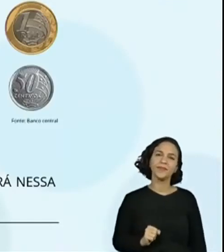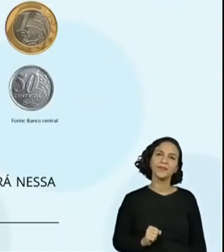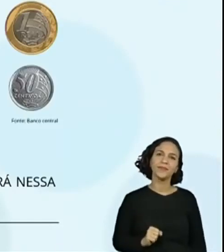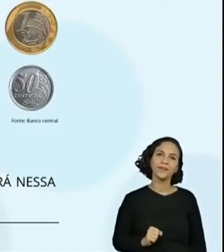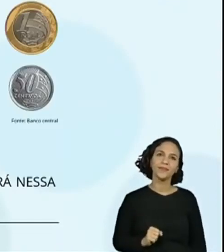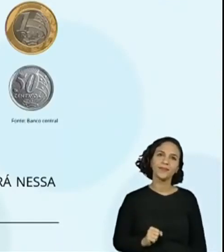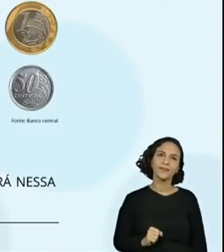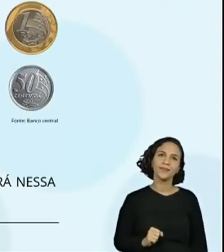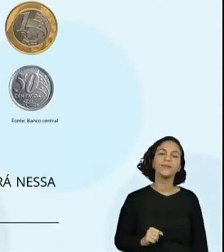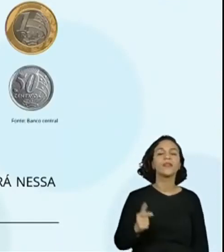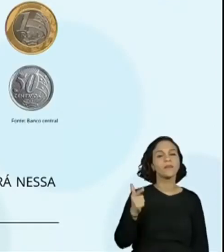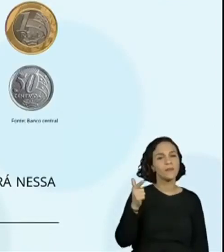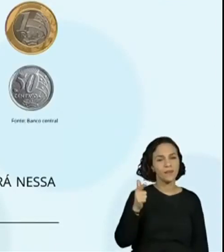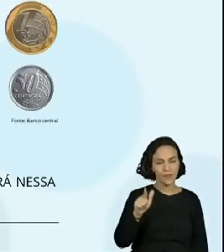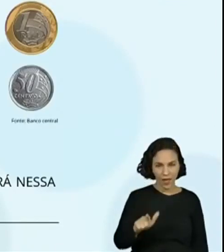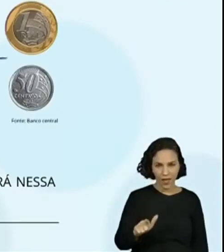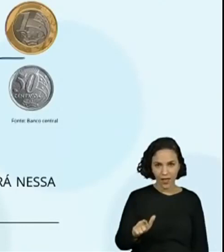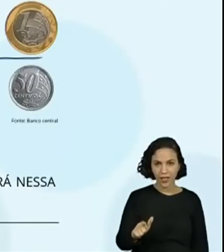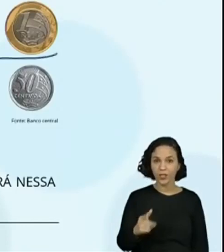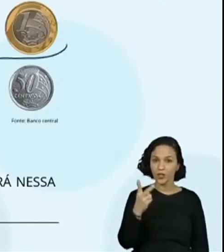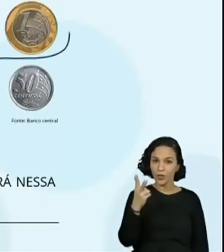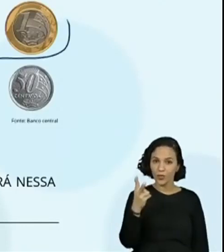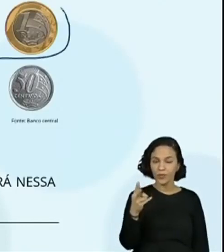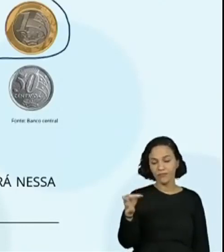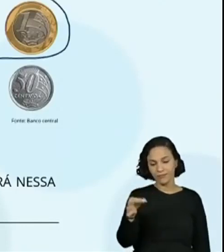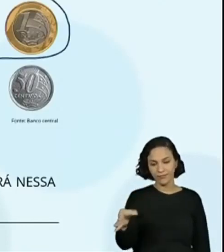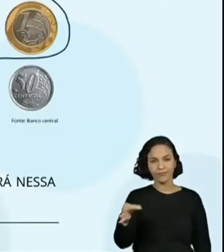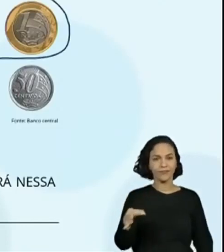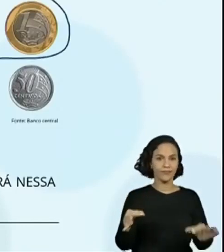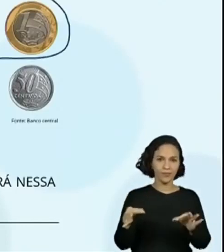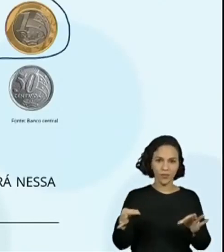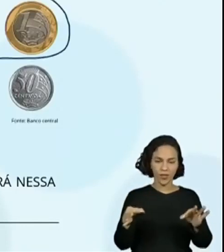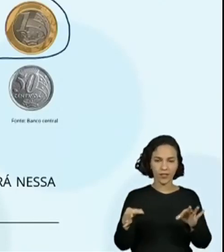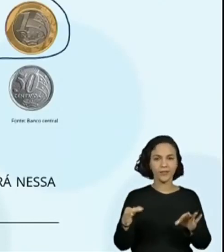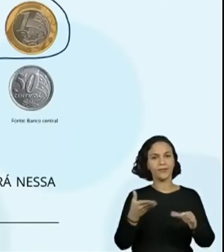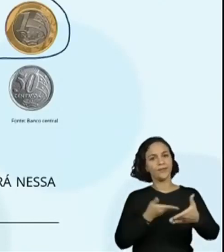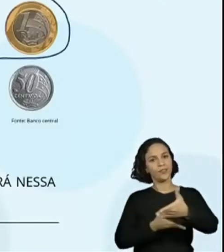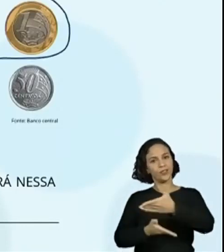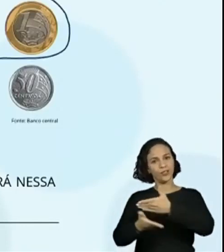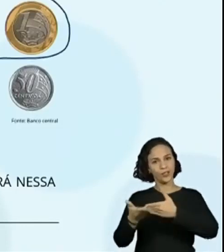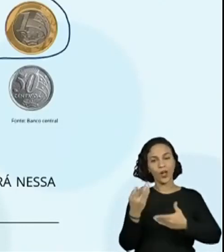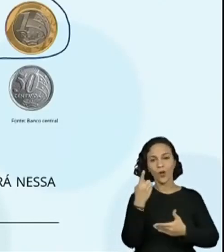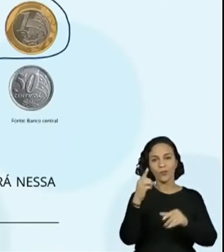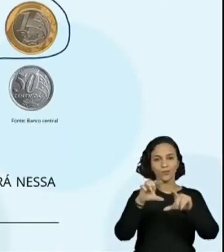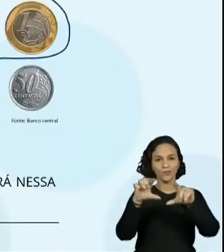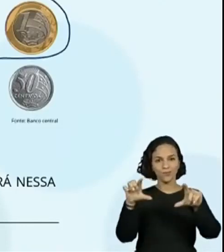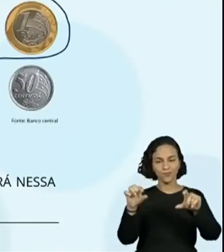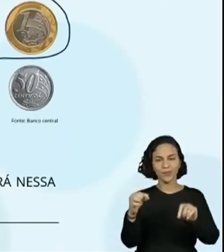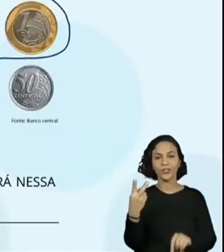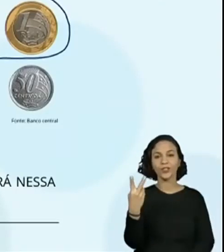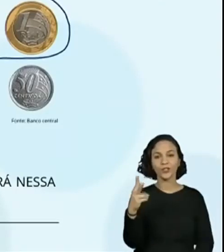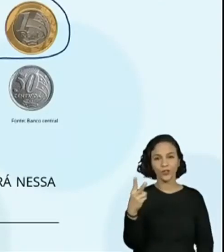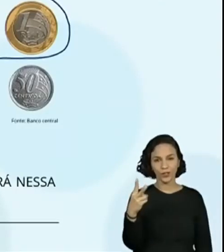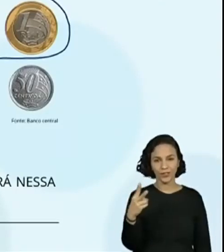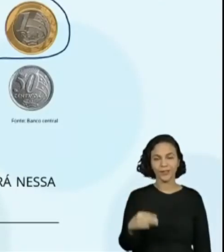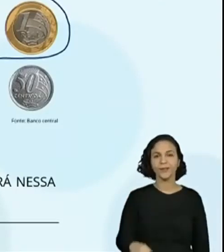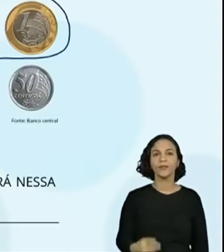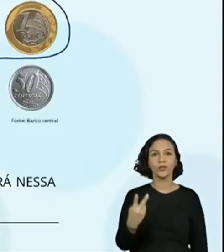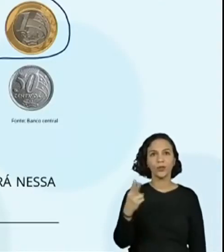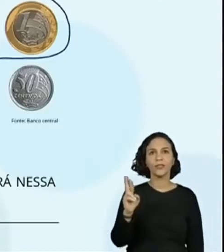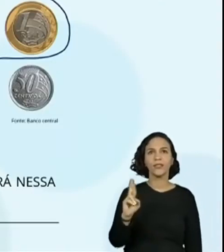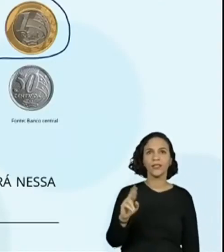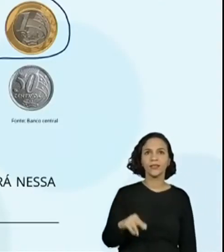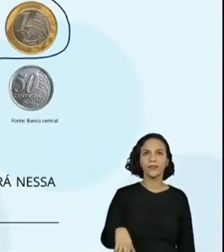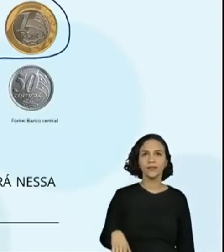E aqui eu tenho mais duas moedas de um real, que vai dar a terceira cédula de dois reais.